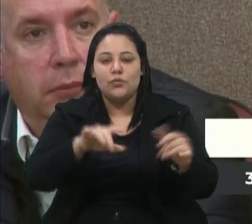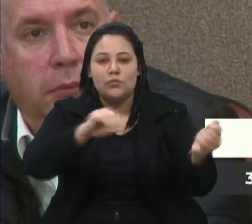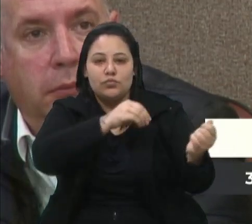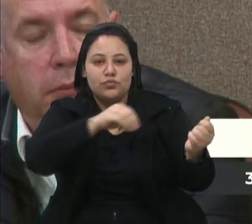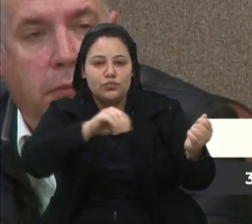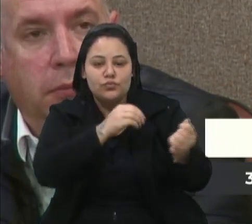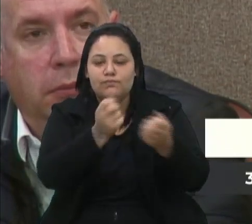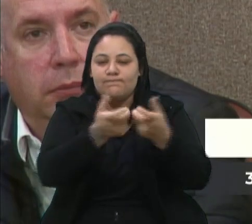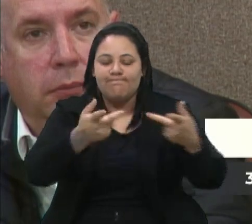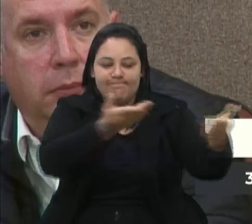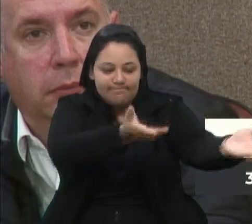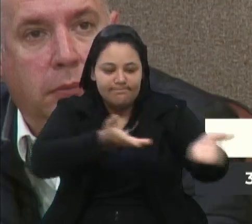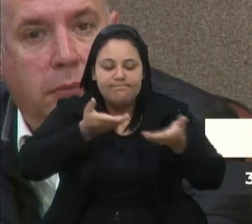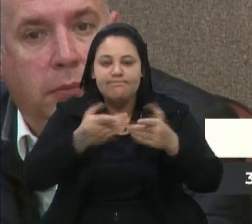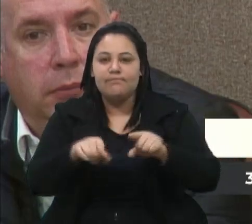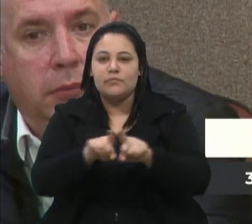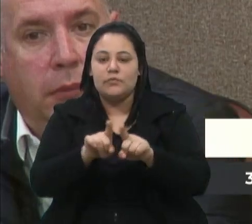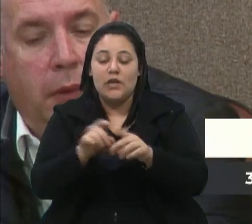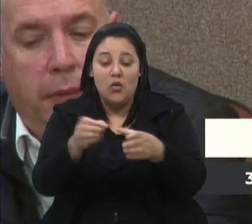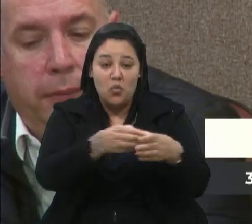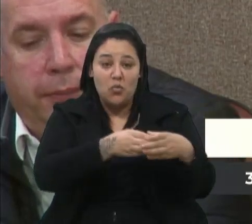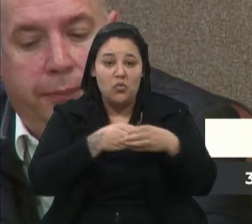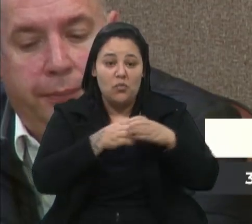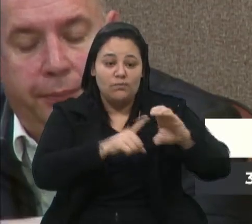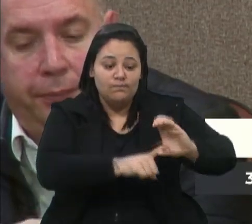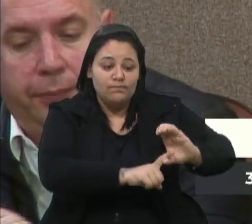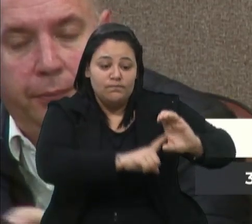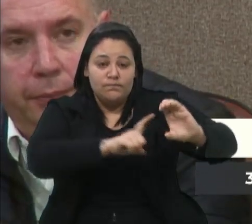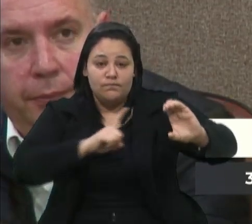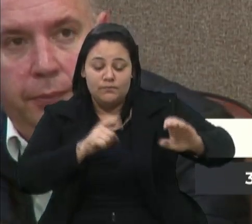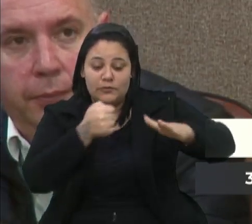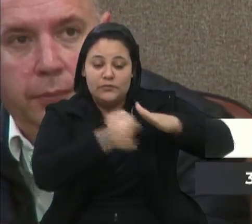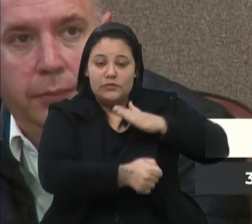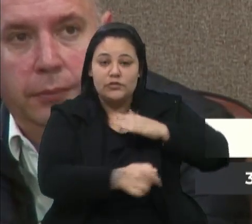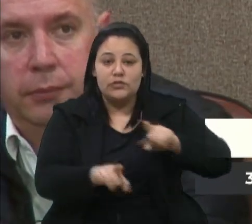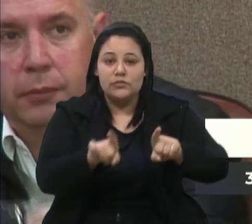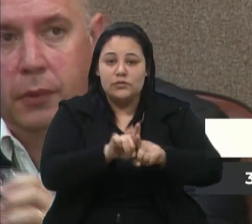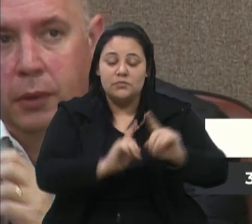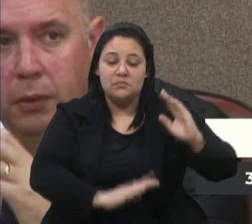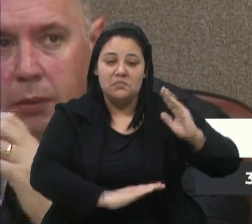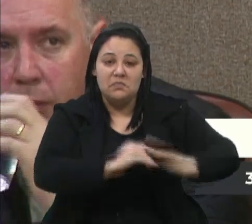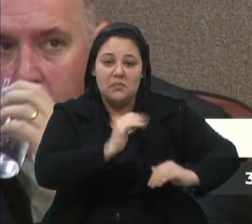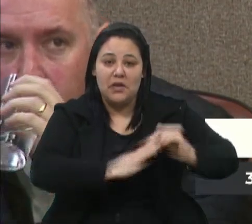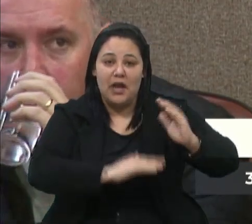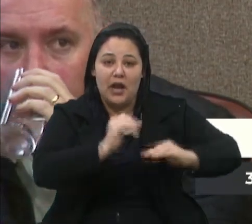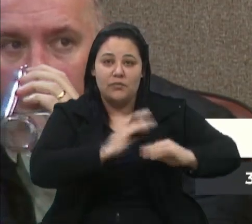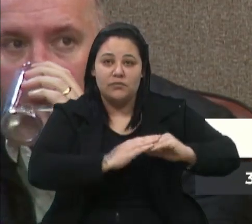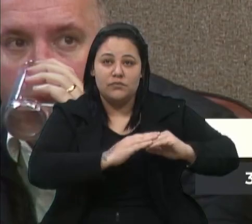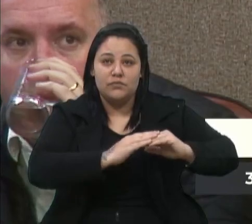convidados. É um grupo independente que investe em uma prática coral